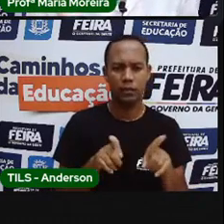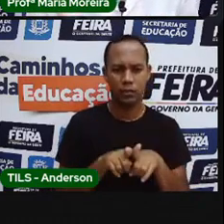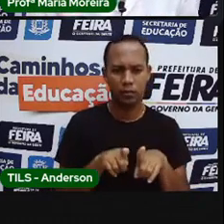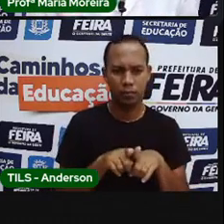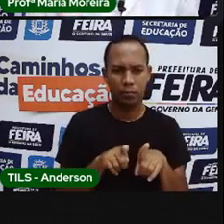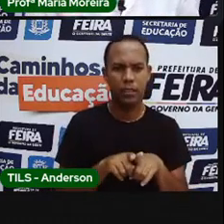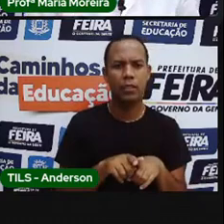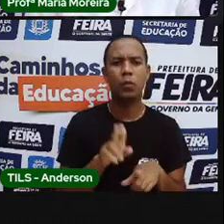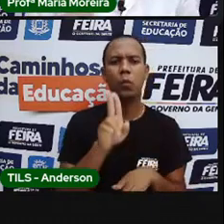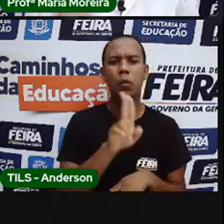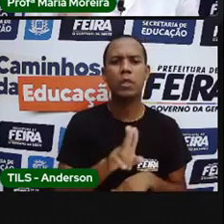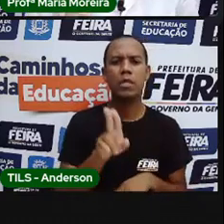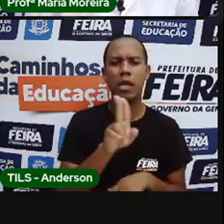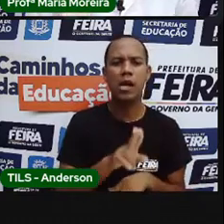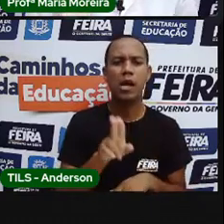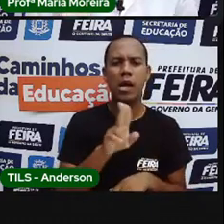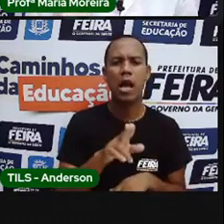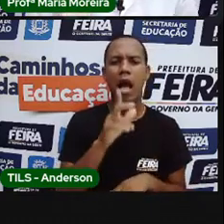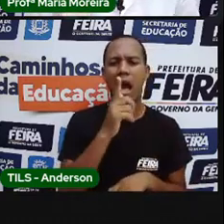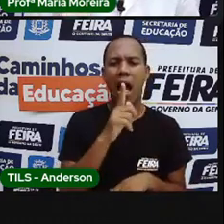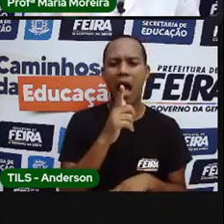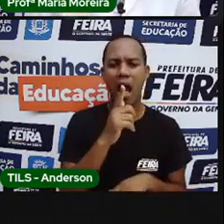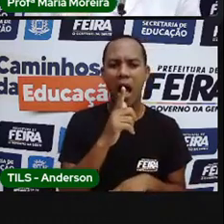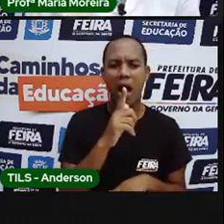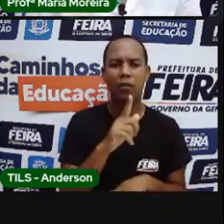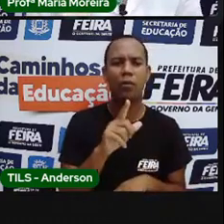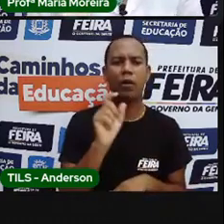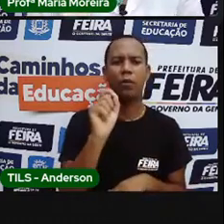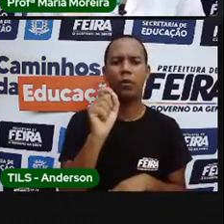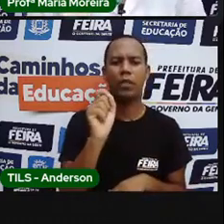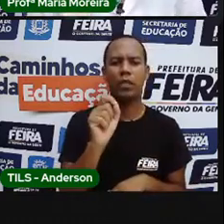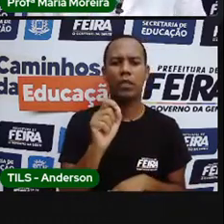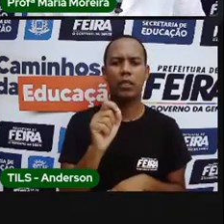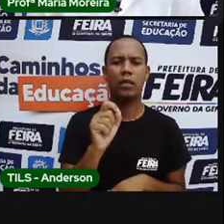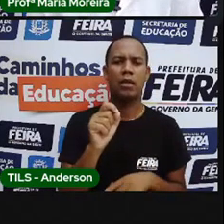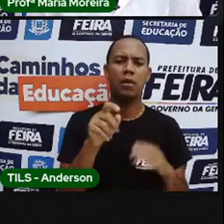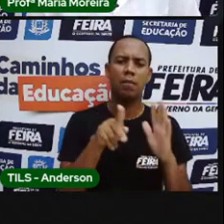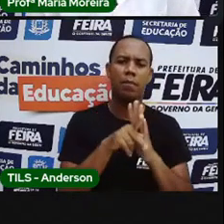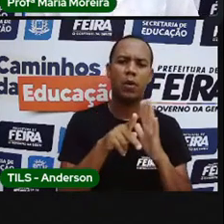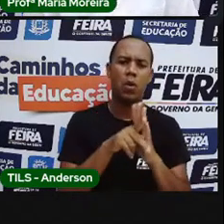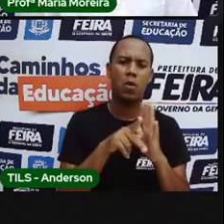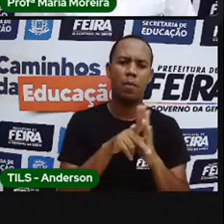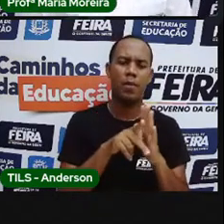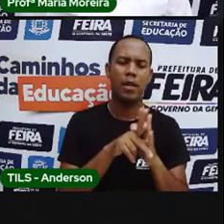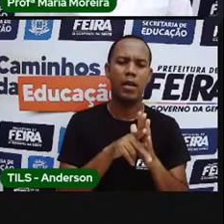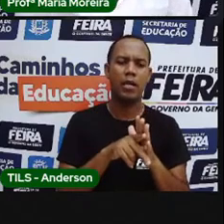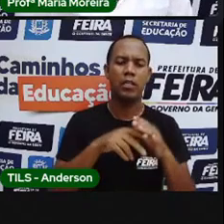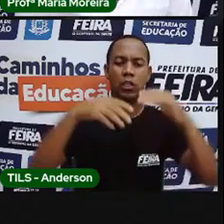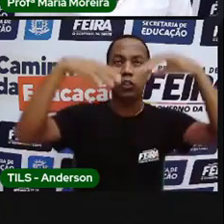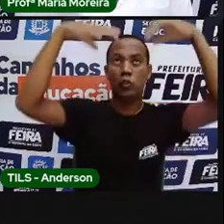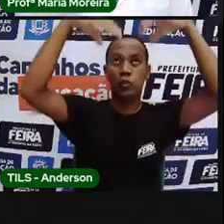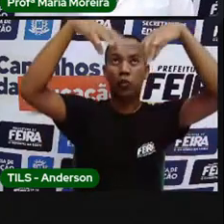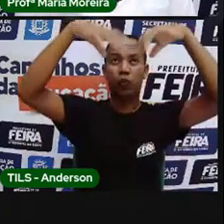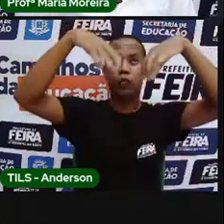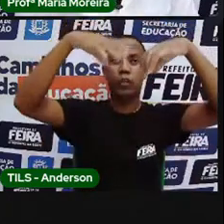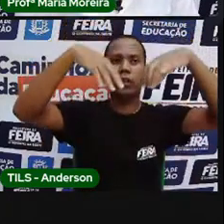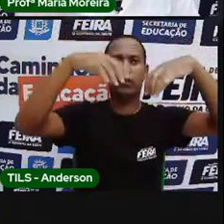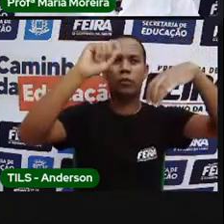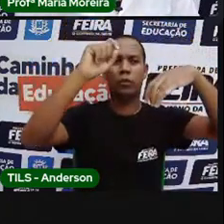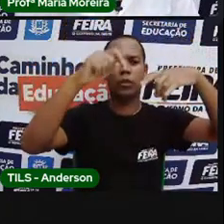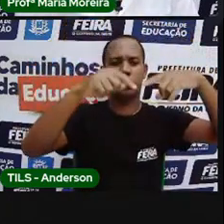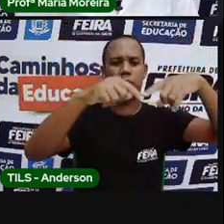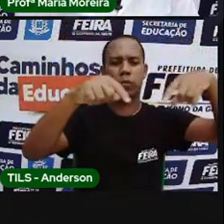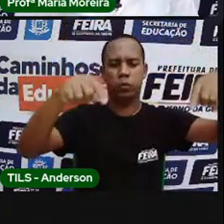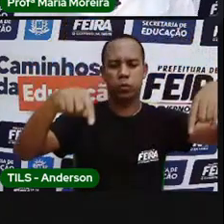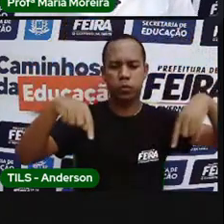possível otimizar o uso da água, né? Com a utilização de um sistema de captação de água da chuva por agente. Pareceu